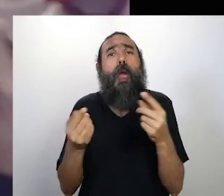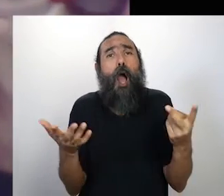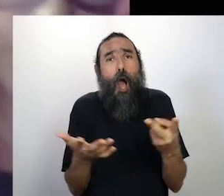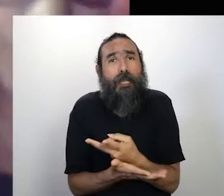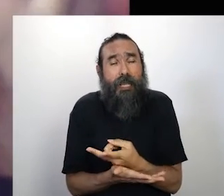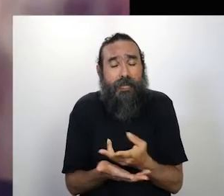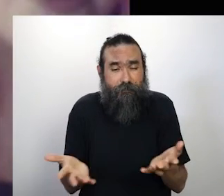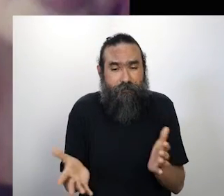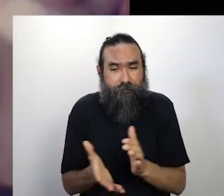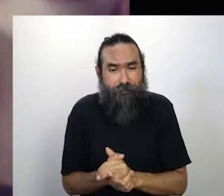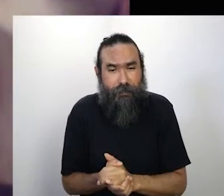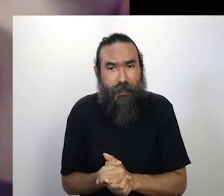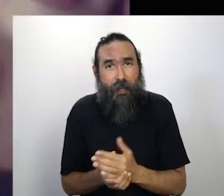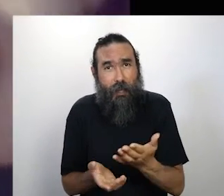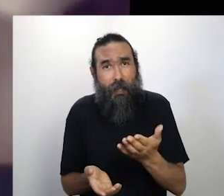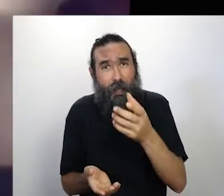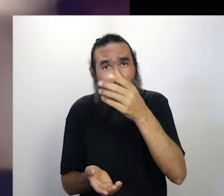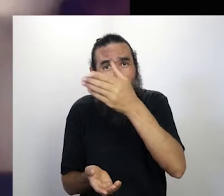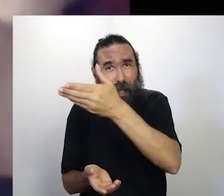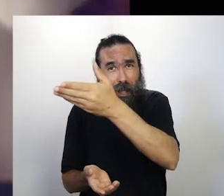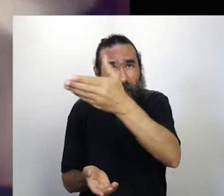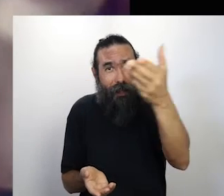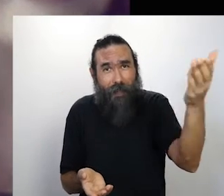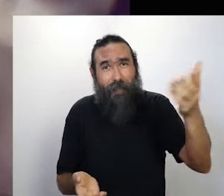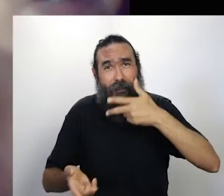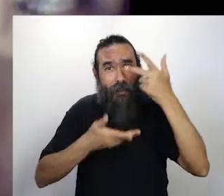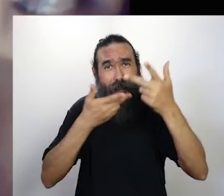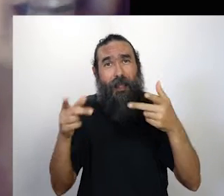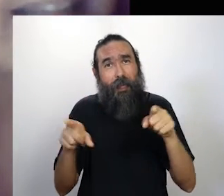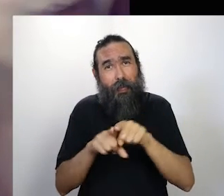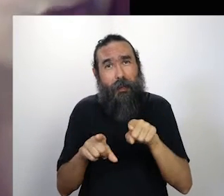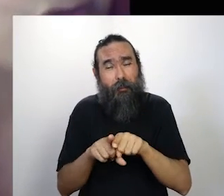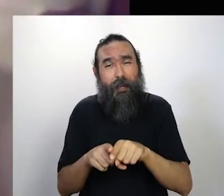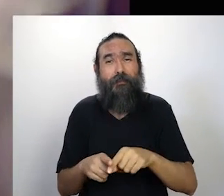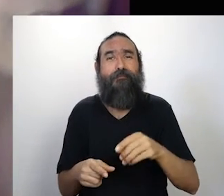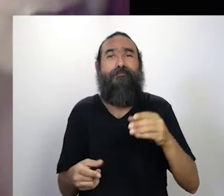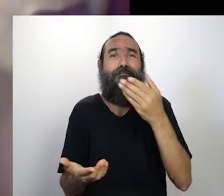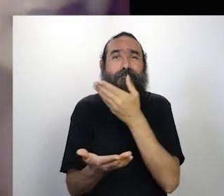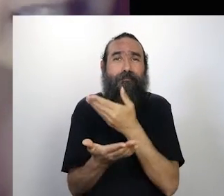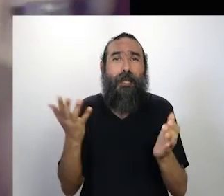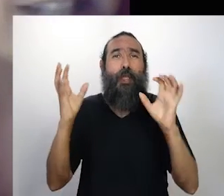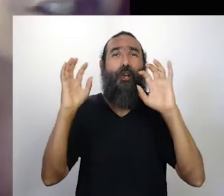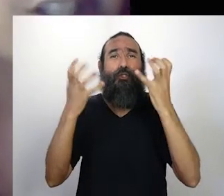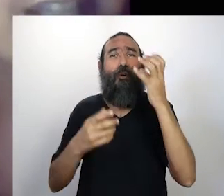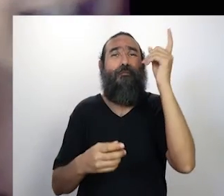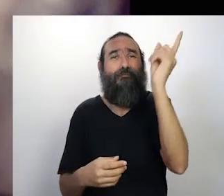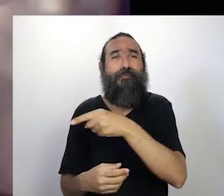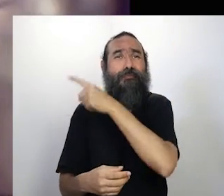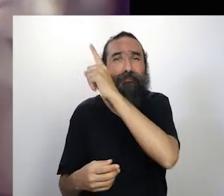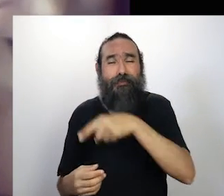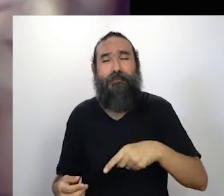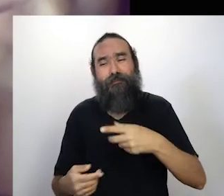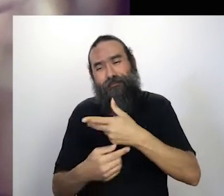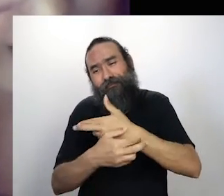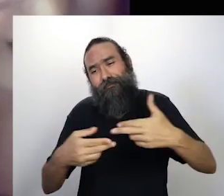como muitos disseram, perdi, foram cancelados ou suspensos uma série de atividades minhas.